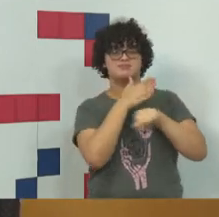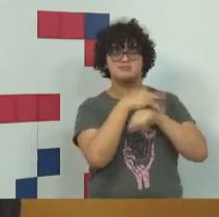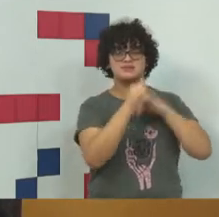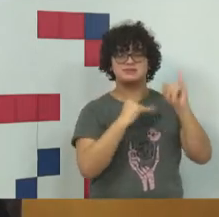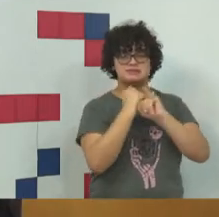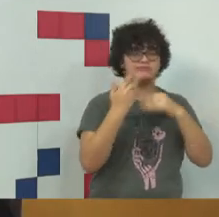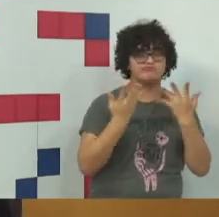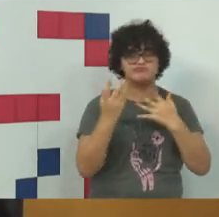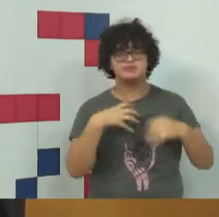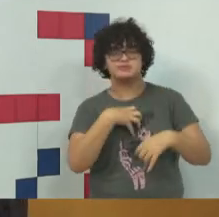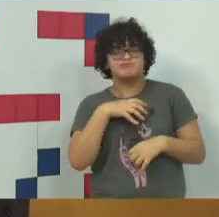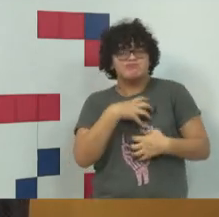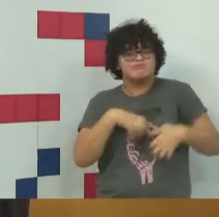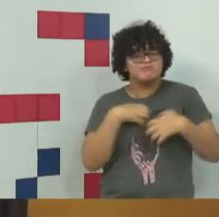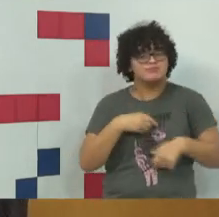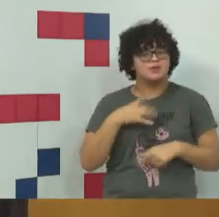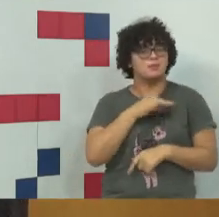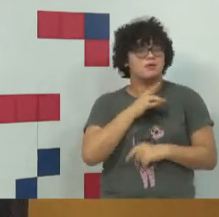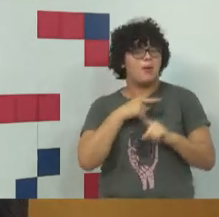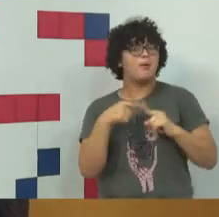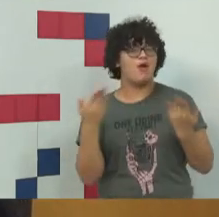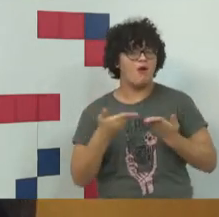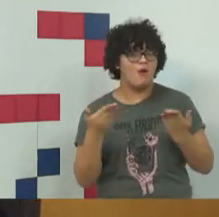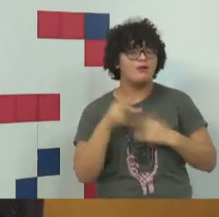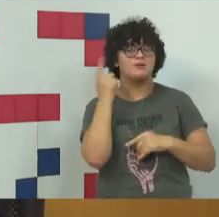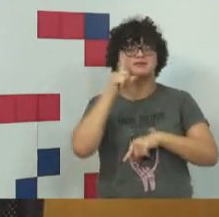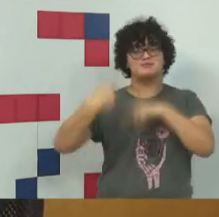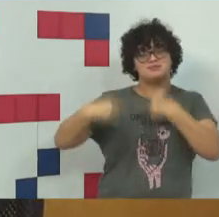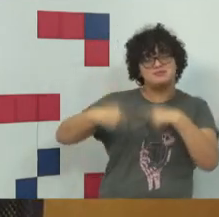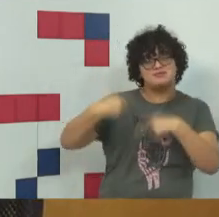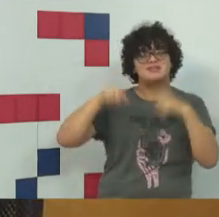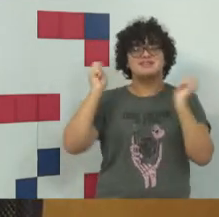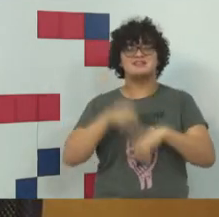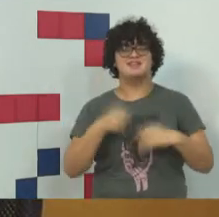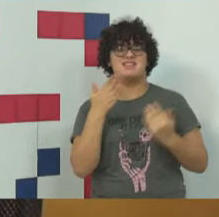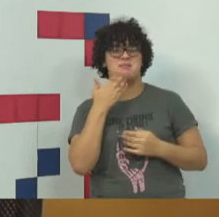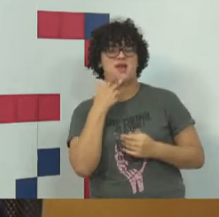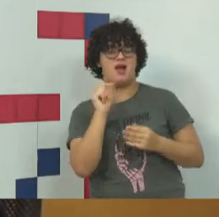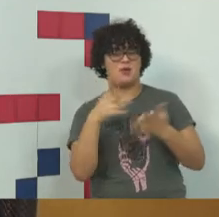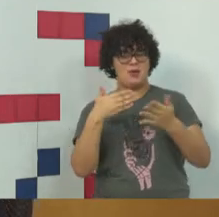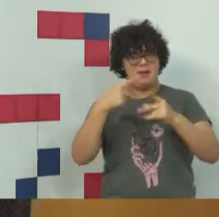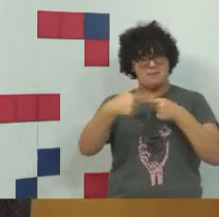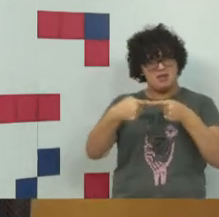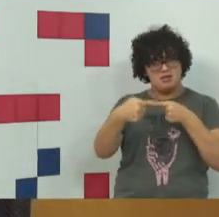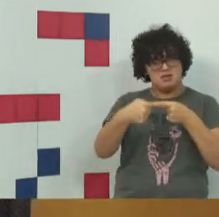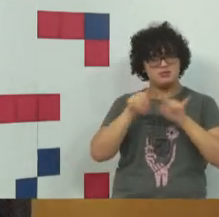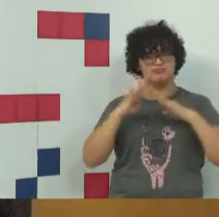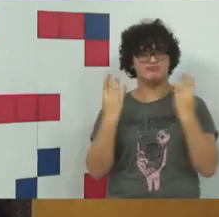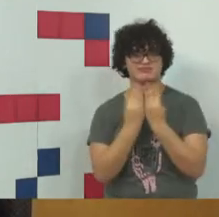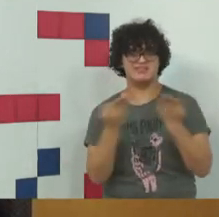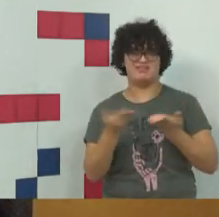absolutamente necessária que se discuta, haja vista que, em período de isolamento social,